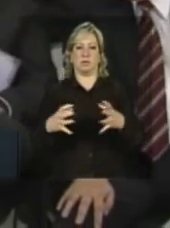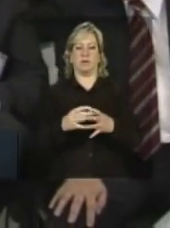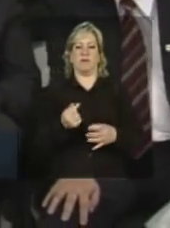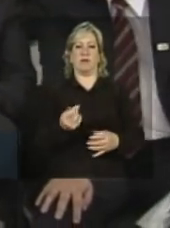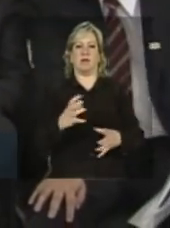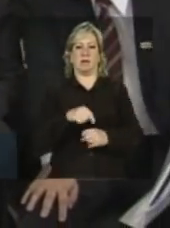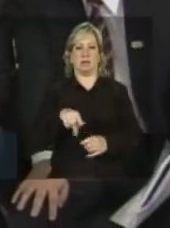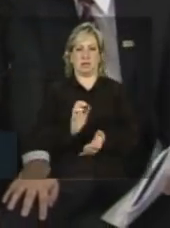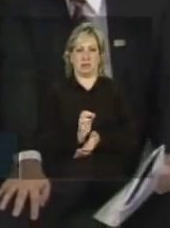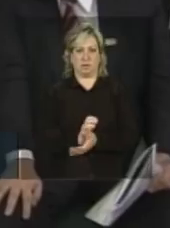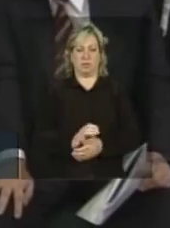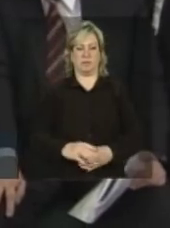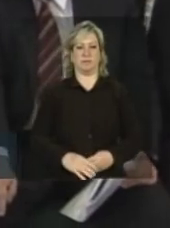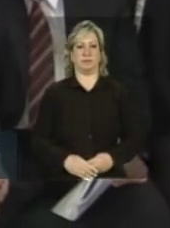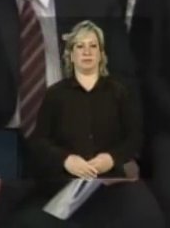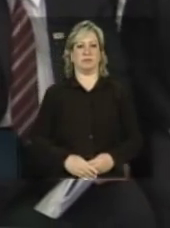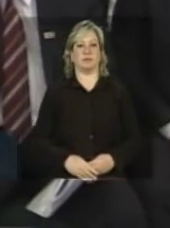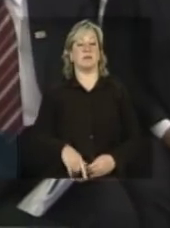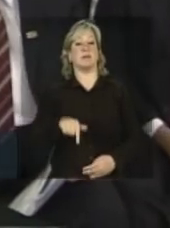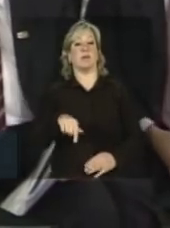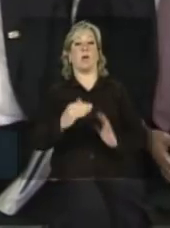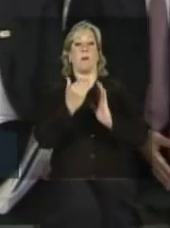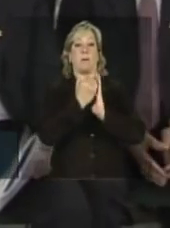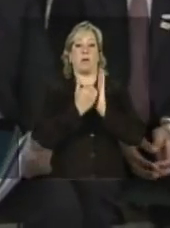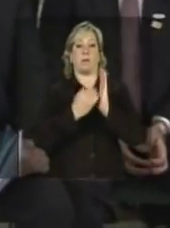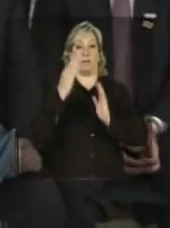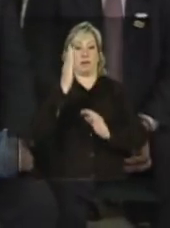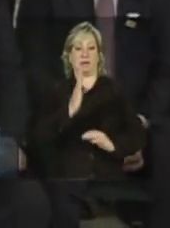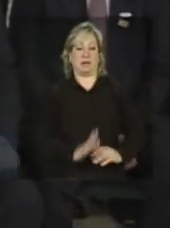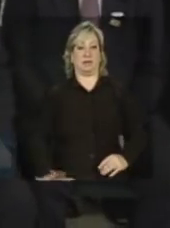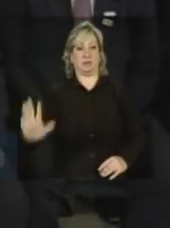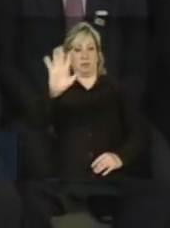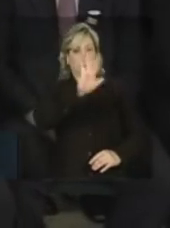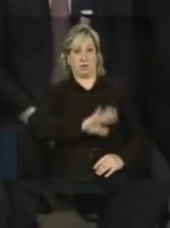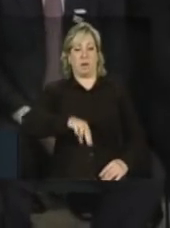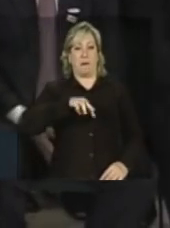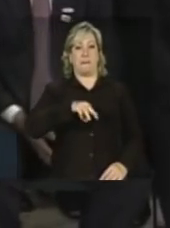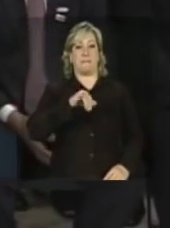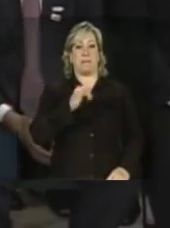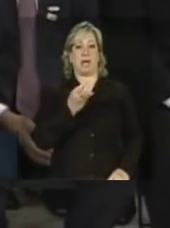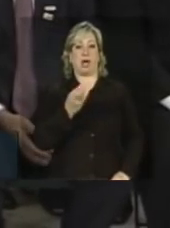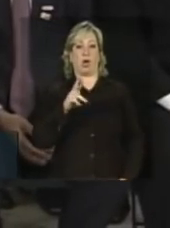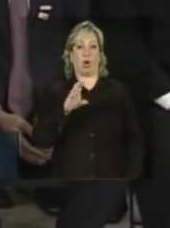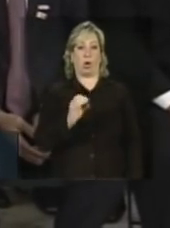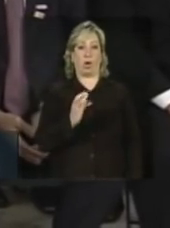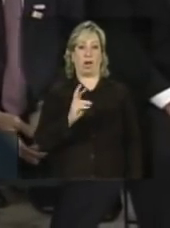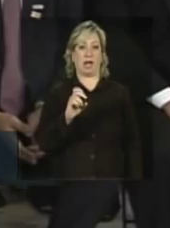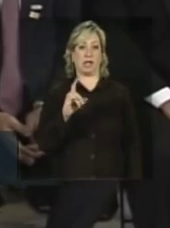o vídeo sobre os benefícios da expansão do Programa Nacional de Microcrédito Produtivo Orientado.